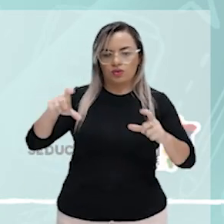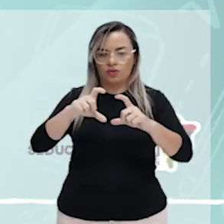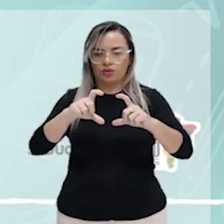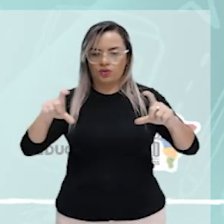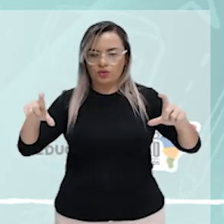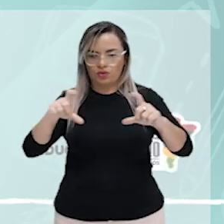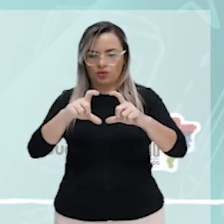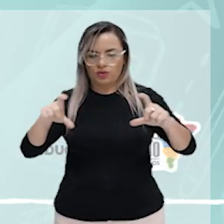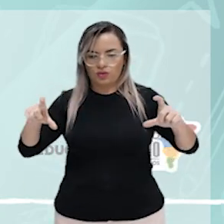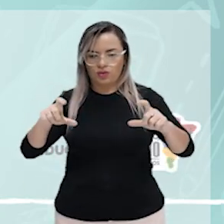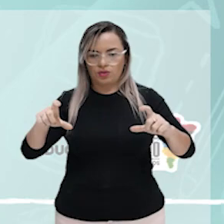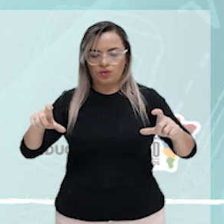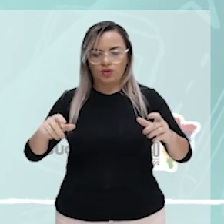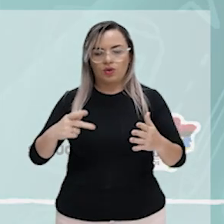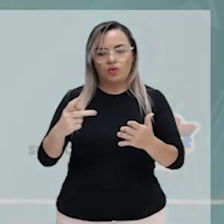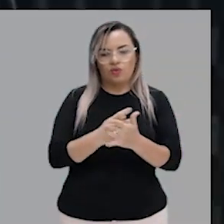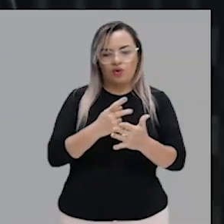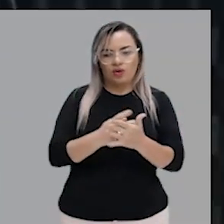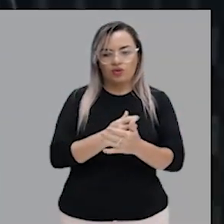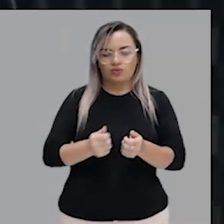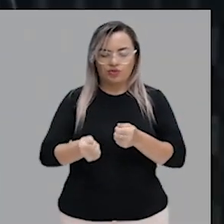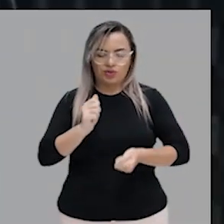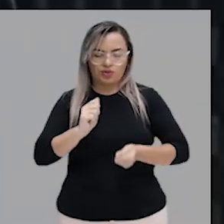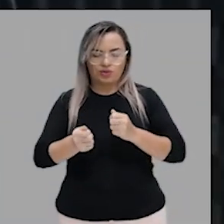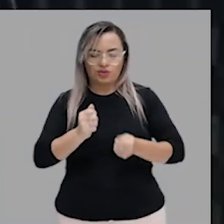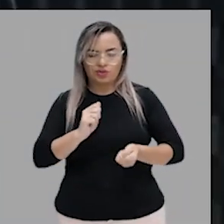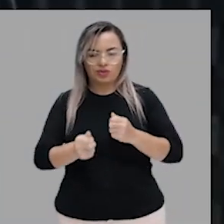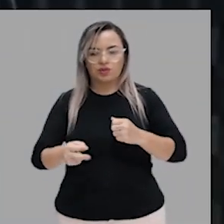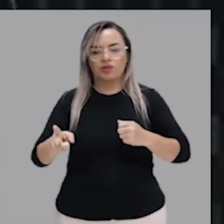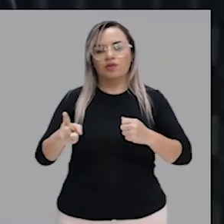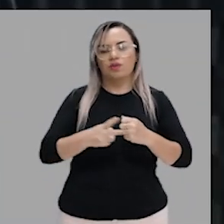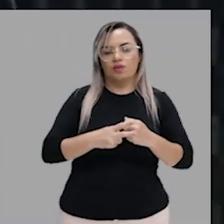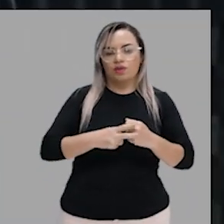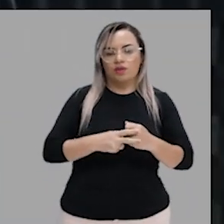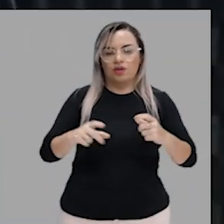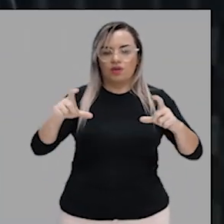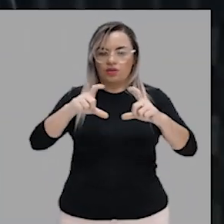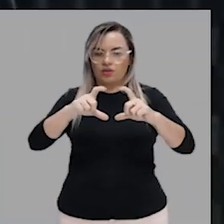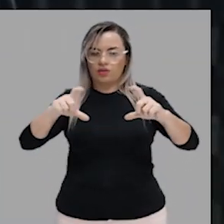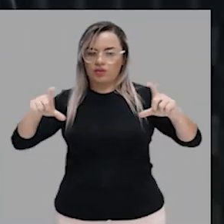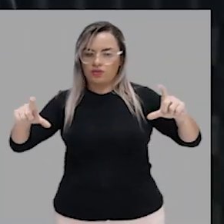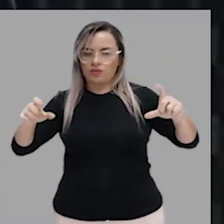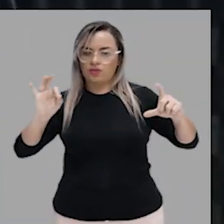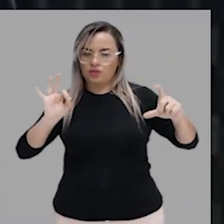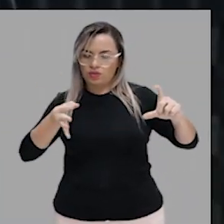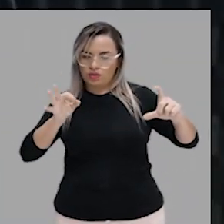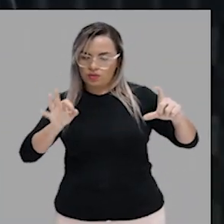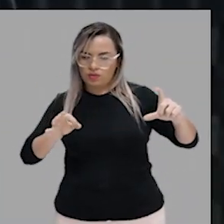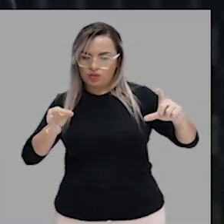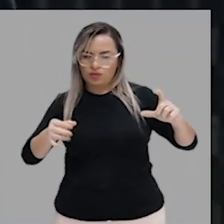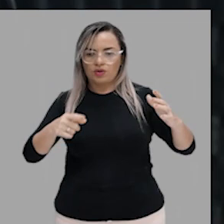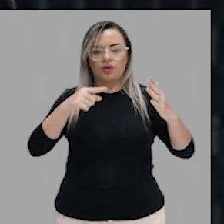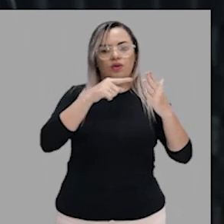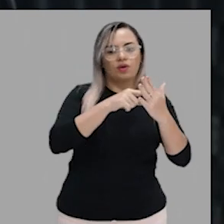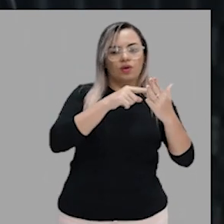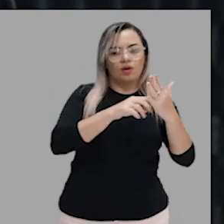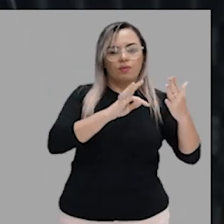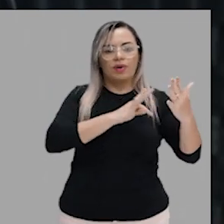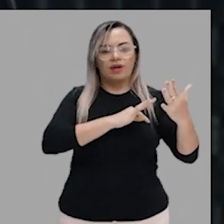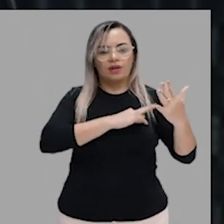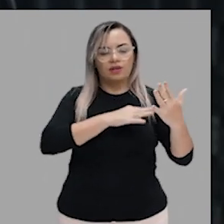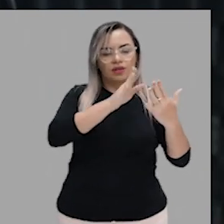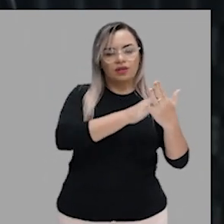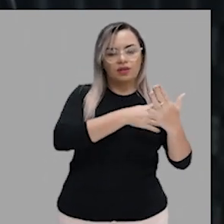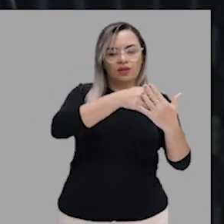com erro de regência verbal, está certo? A oração deveria ser escrita da seguinte forma. O pontilismo é uma técnica de pintura